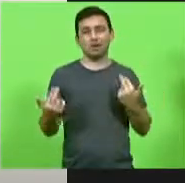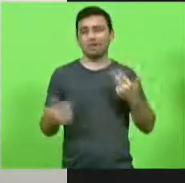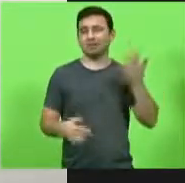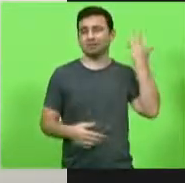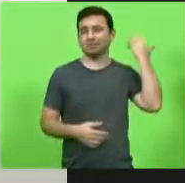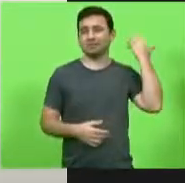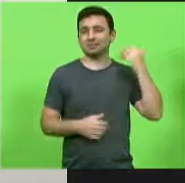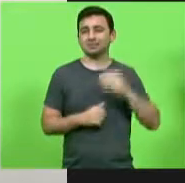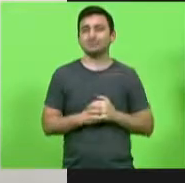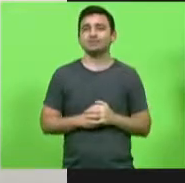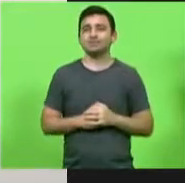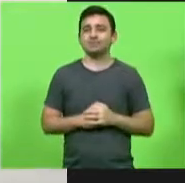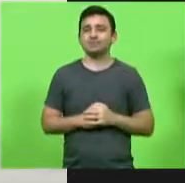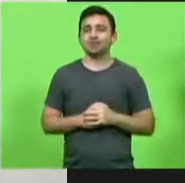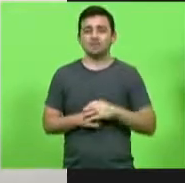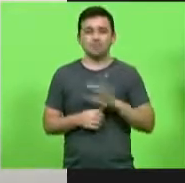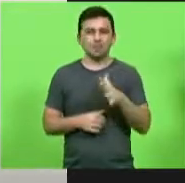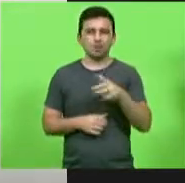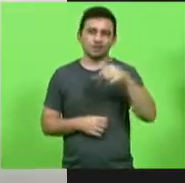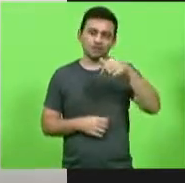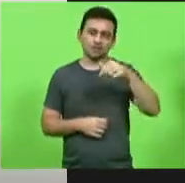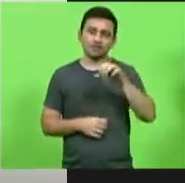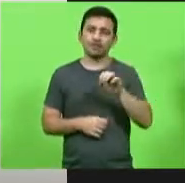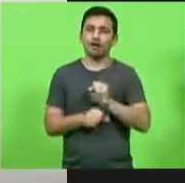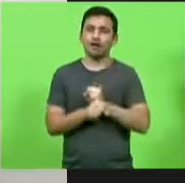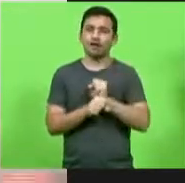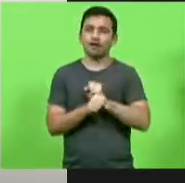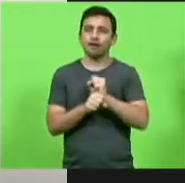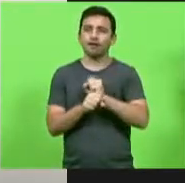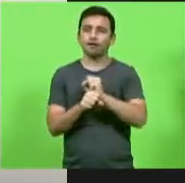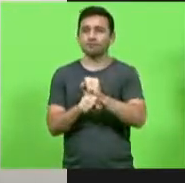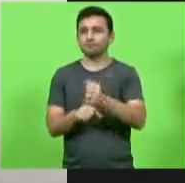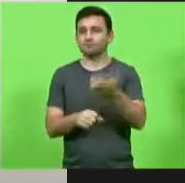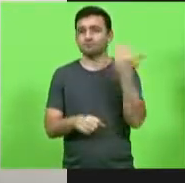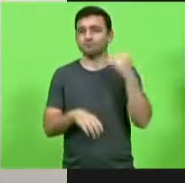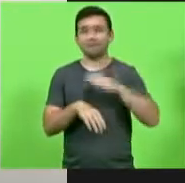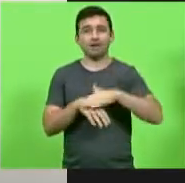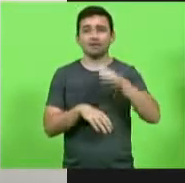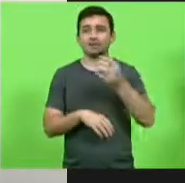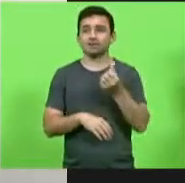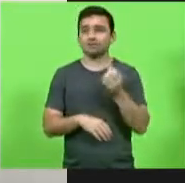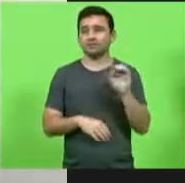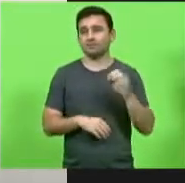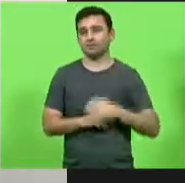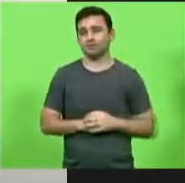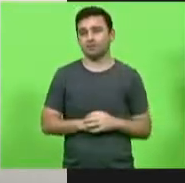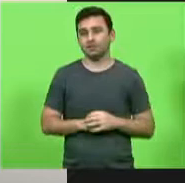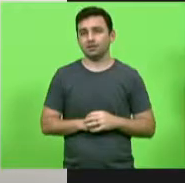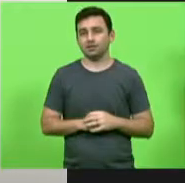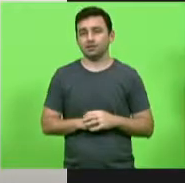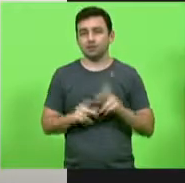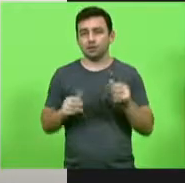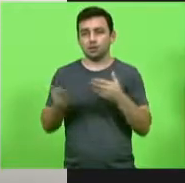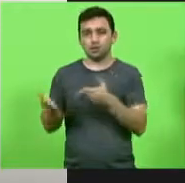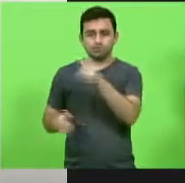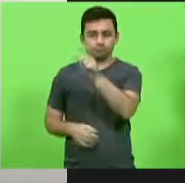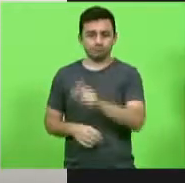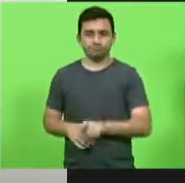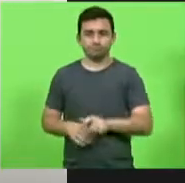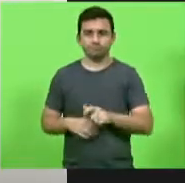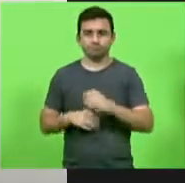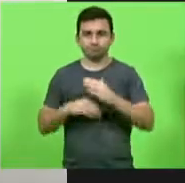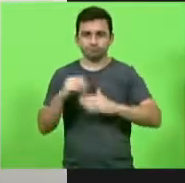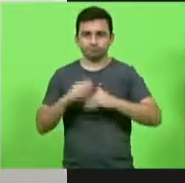quase 70 anos atrás mais de 60 anos segundo o especialista